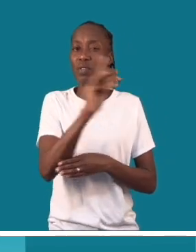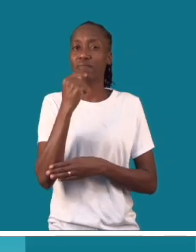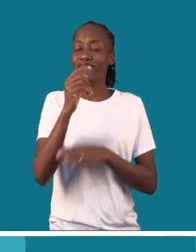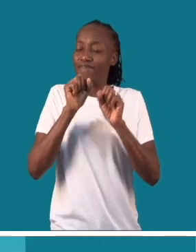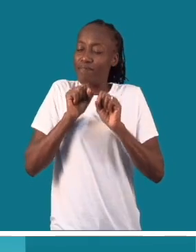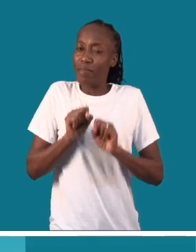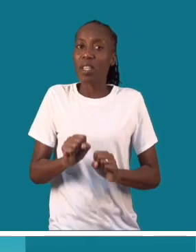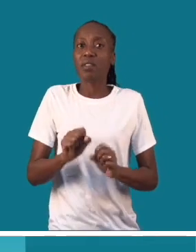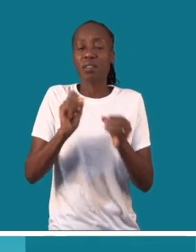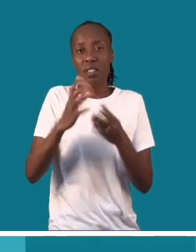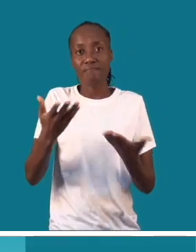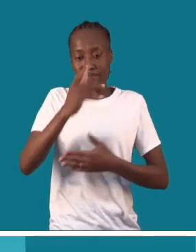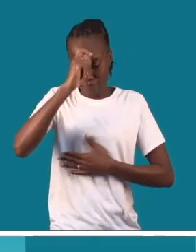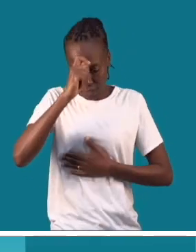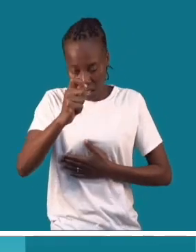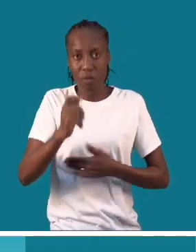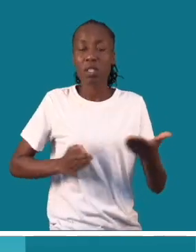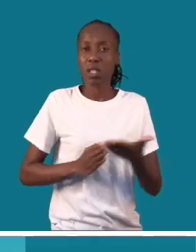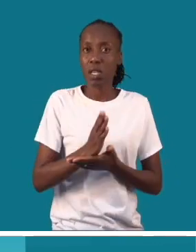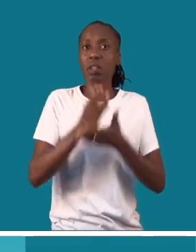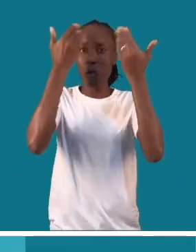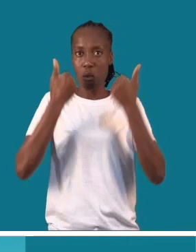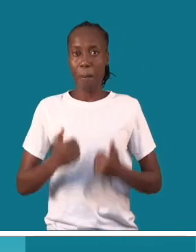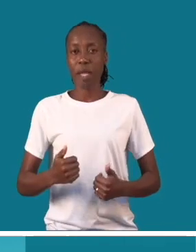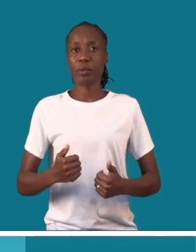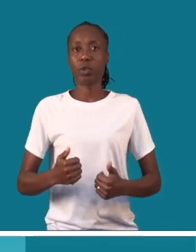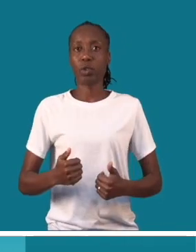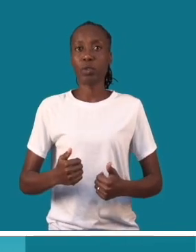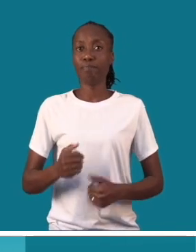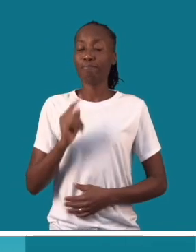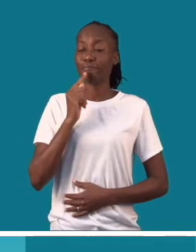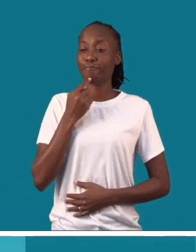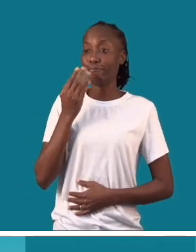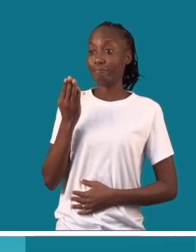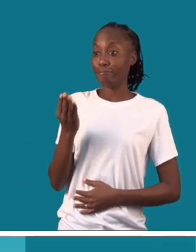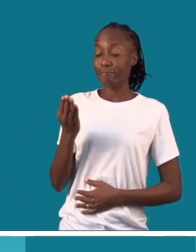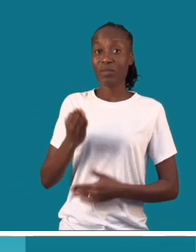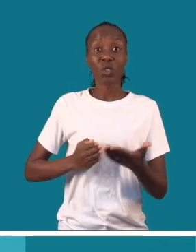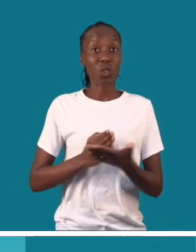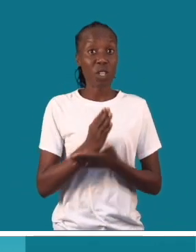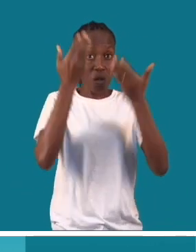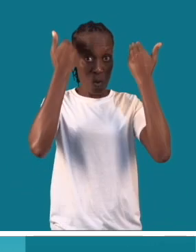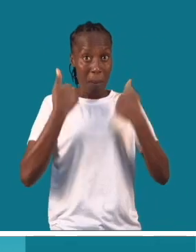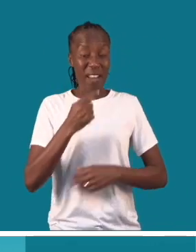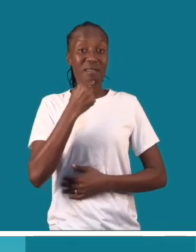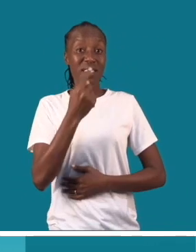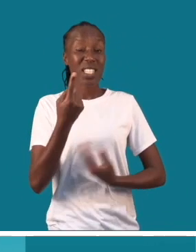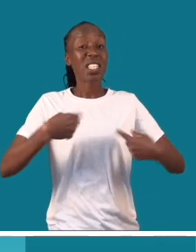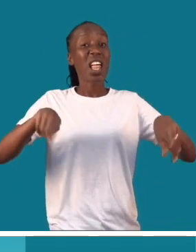-se assegurar o respeito pelos direitos humanos. Os direitos humanos mandam dizer também